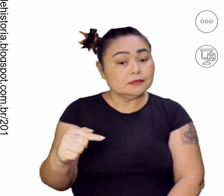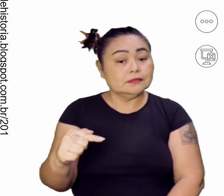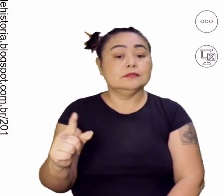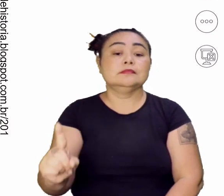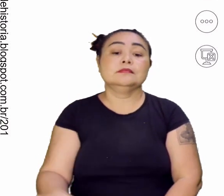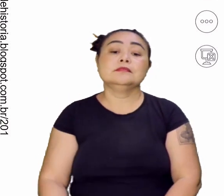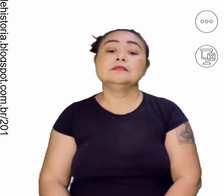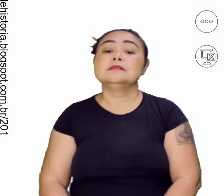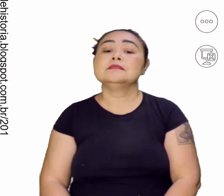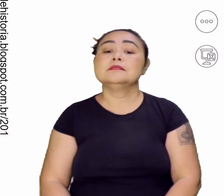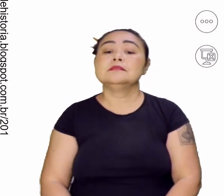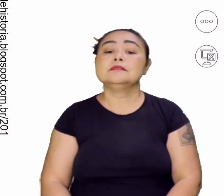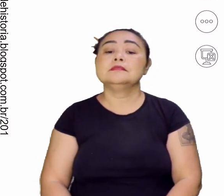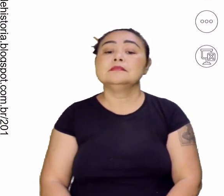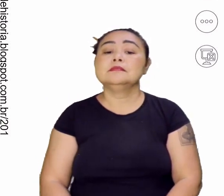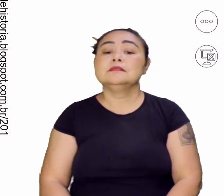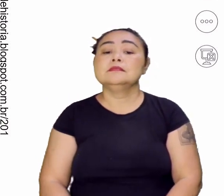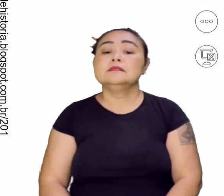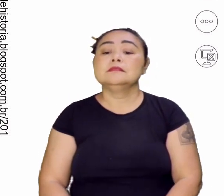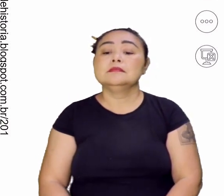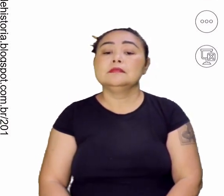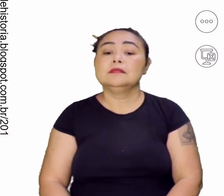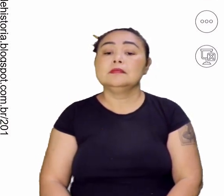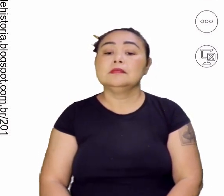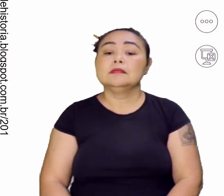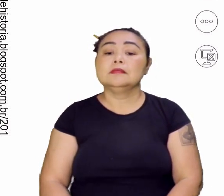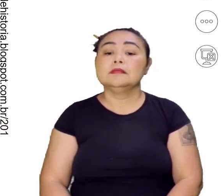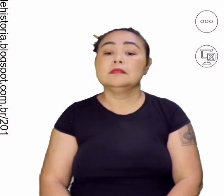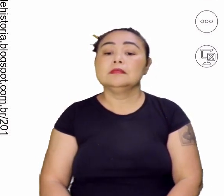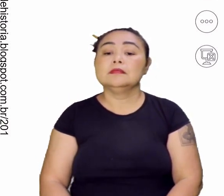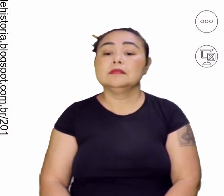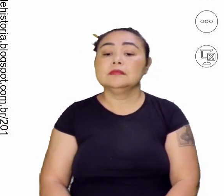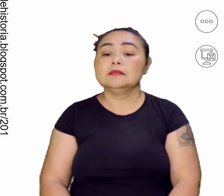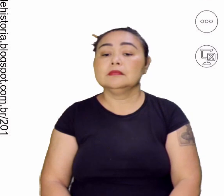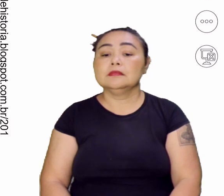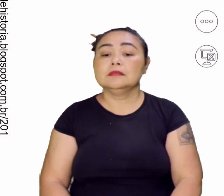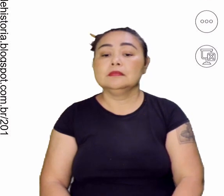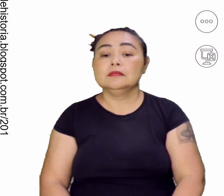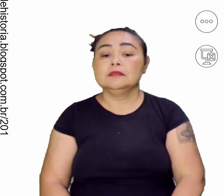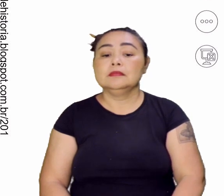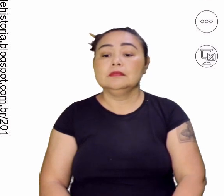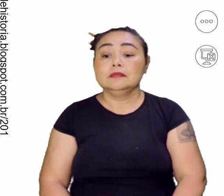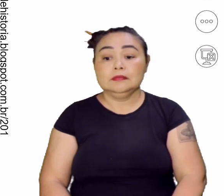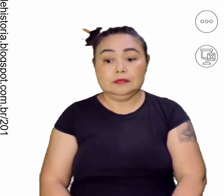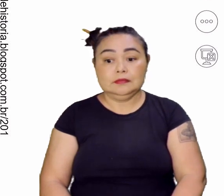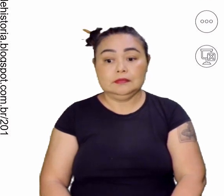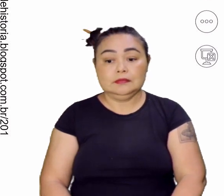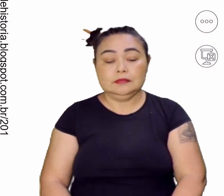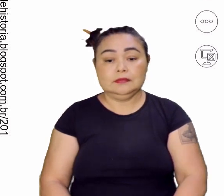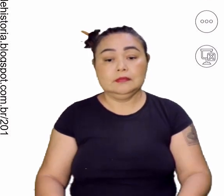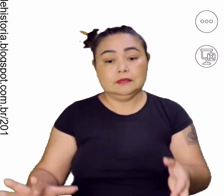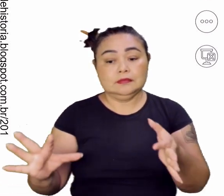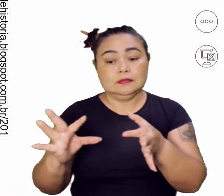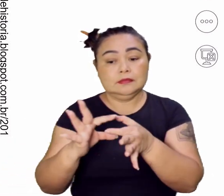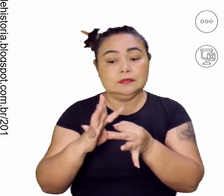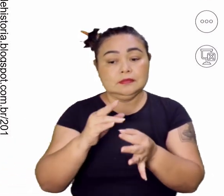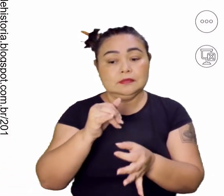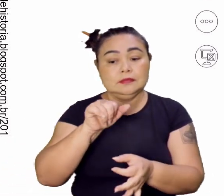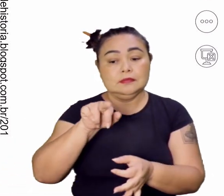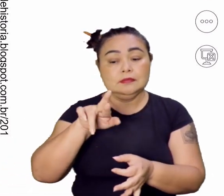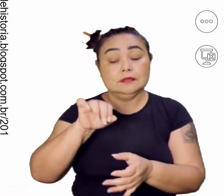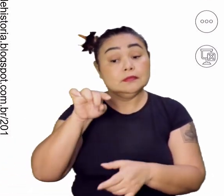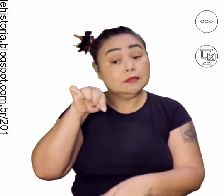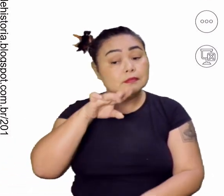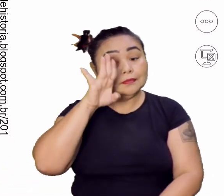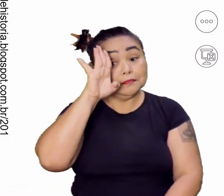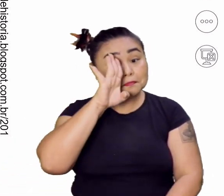16 e século 17. União Ibérica. Isso para o Brasil tem